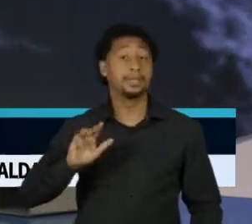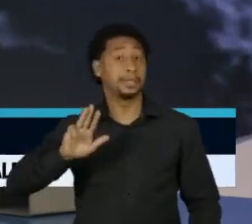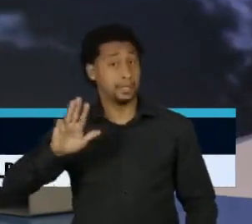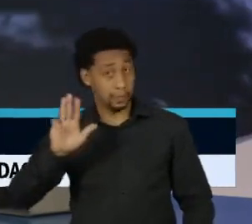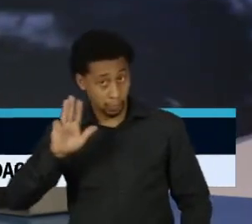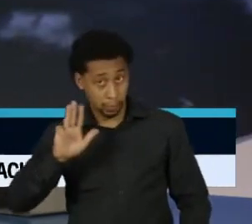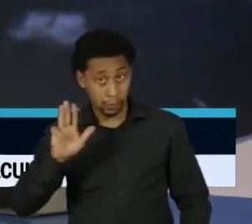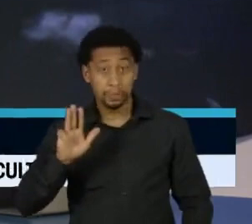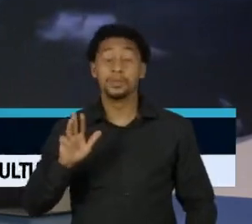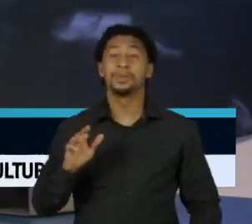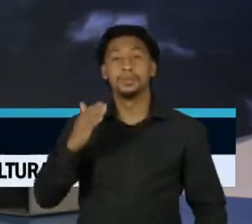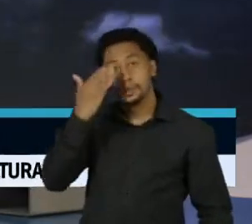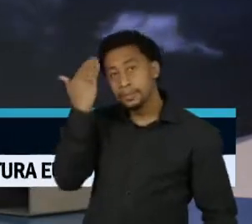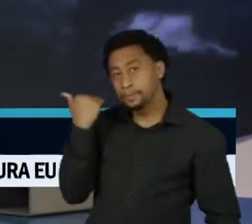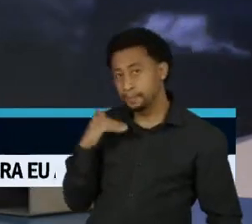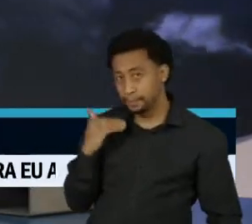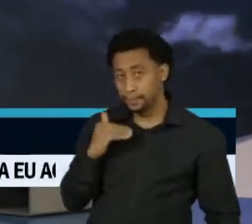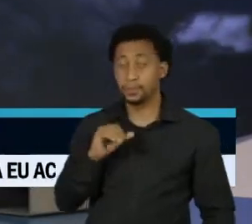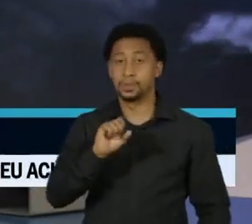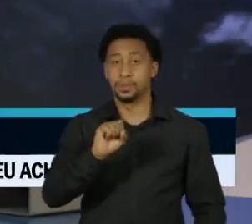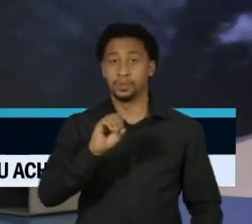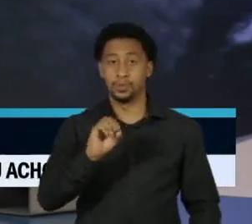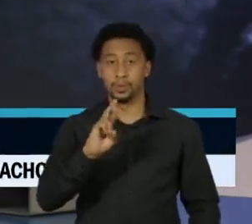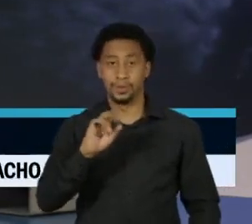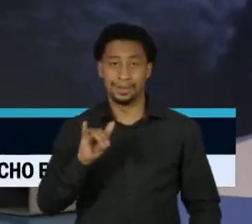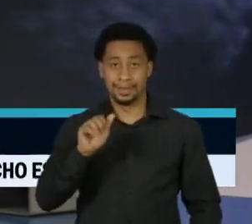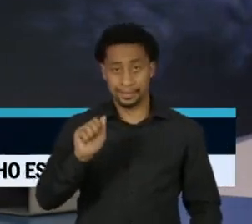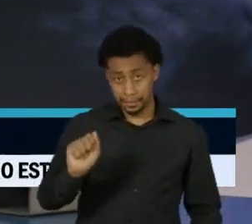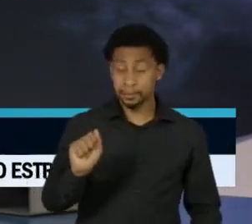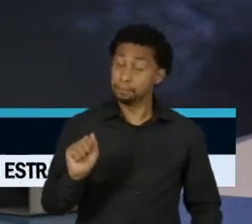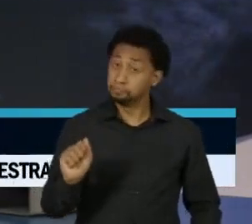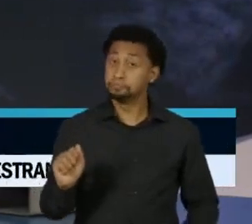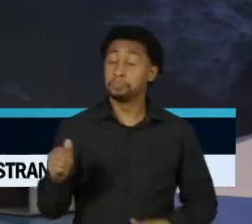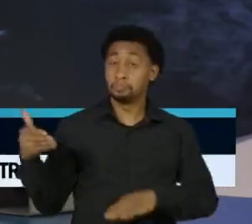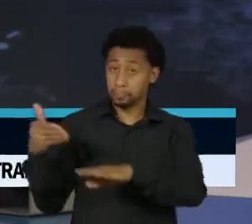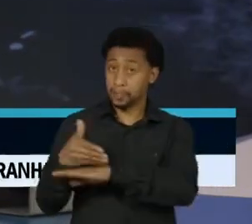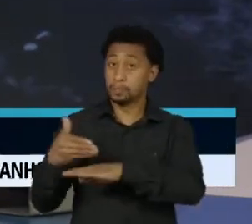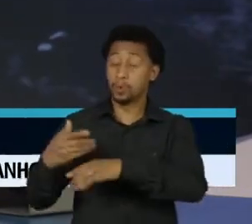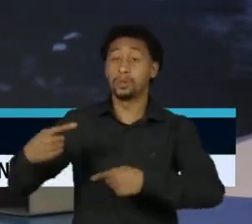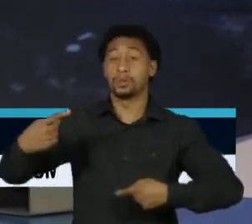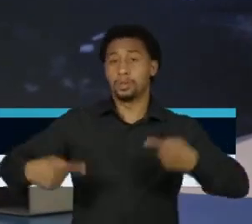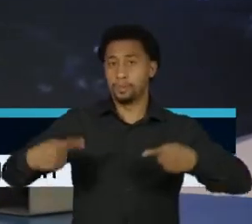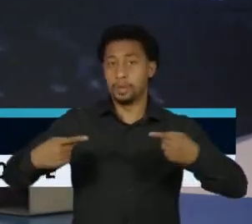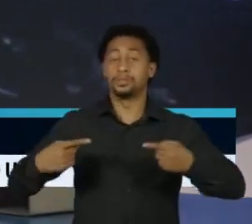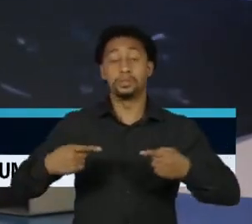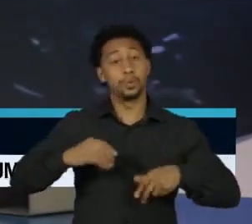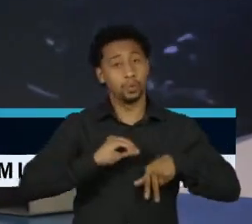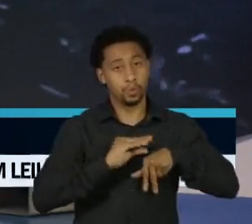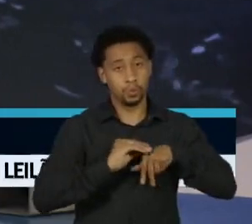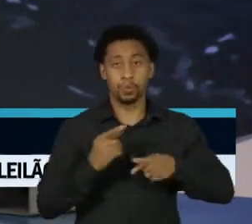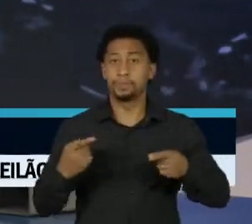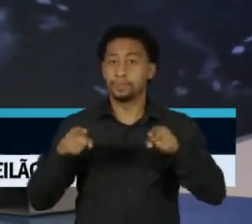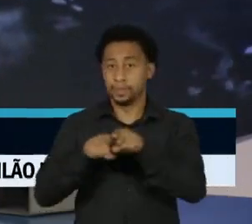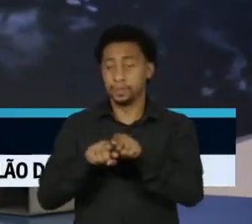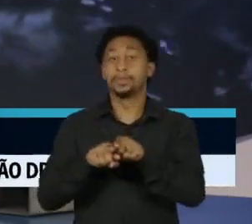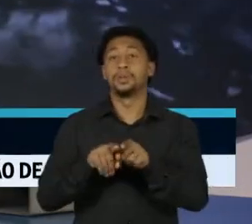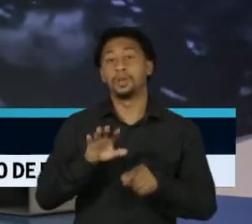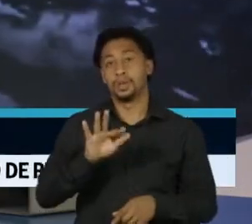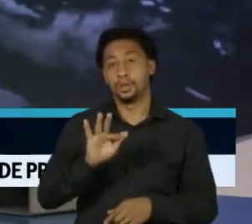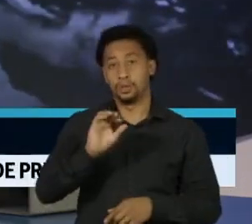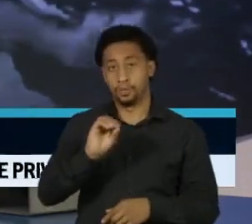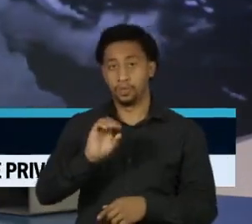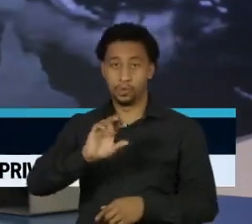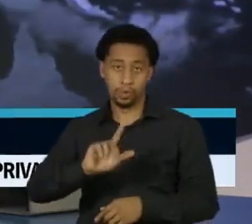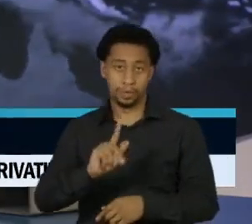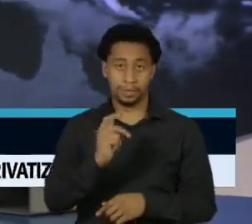Lula da Silva, Simone Tebet e Soraya Tronik. O debate, uma parceria entre a TV Cultura, a Folha de São Paulo, o UOL e o Grupo